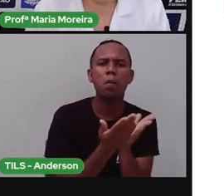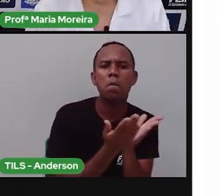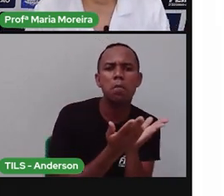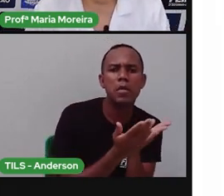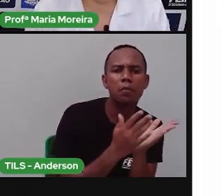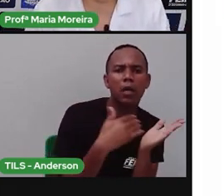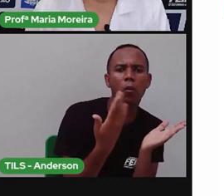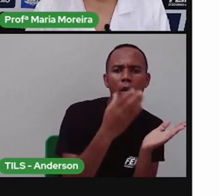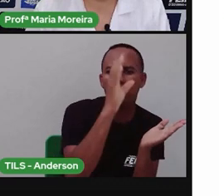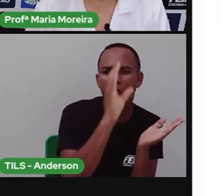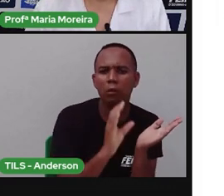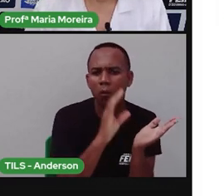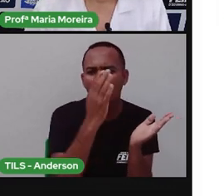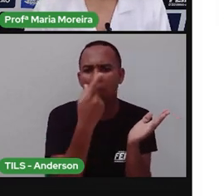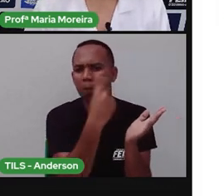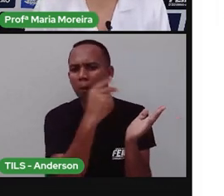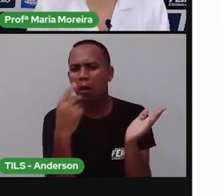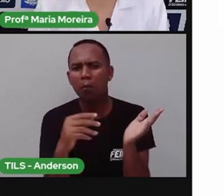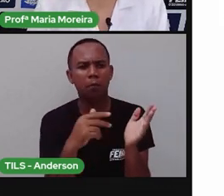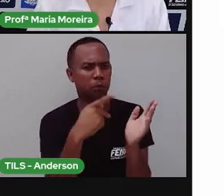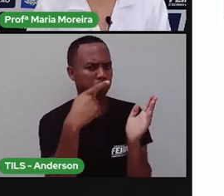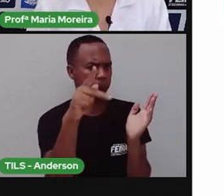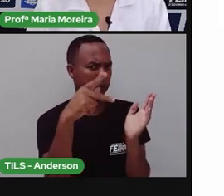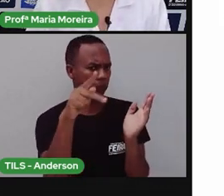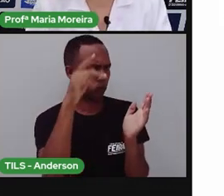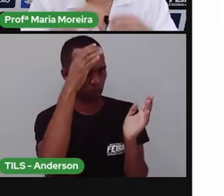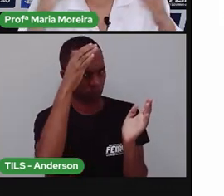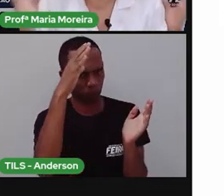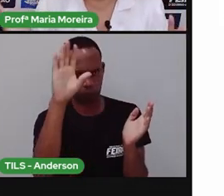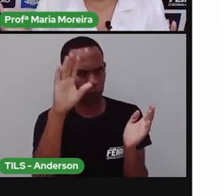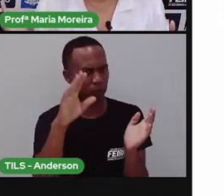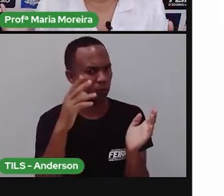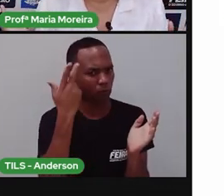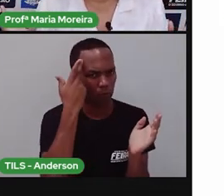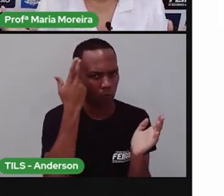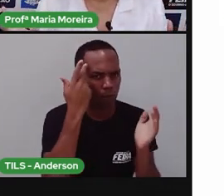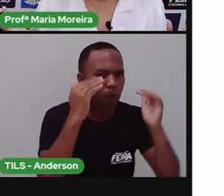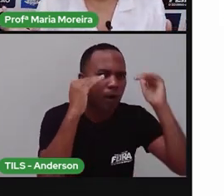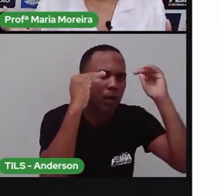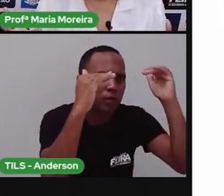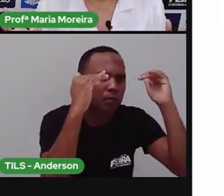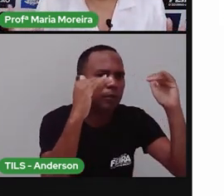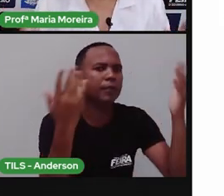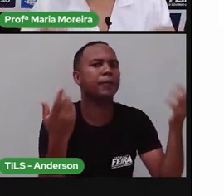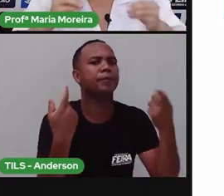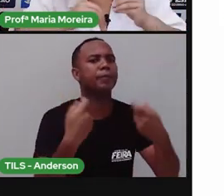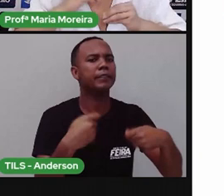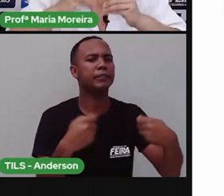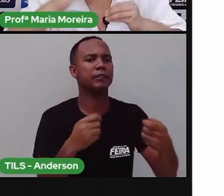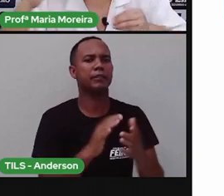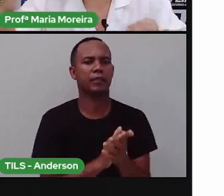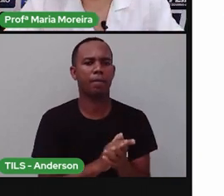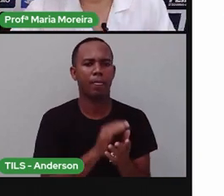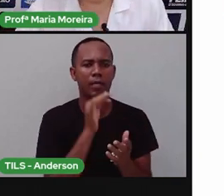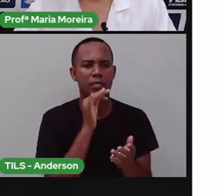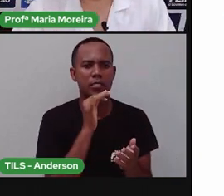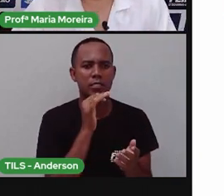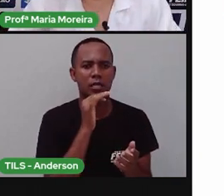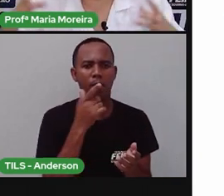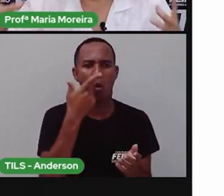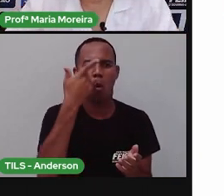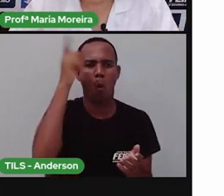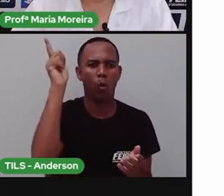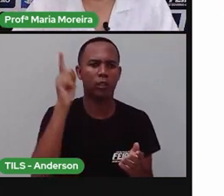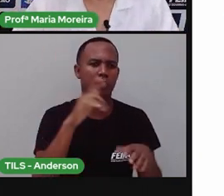parte da cultura daquela pessoa. A cultura, ela na verdade... Não existe pessoa sem cultura, tá? Porque se eu interajo com outras